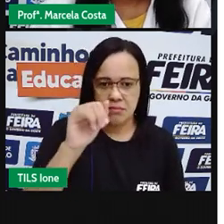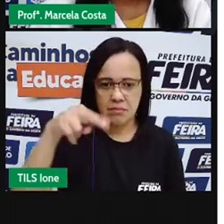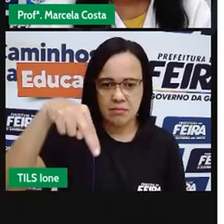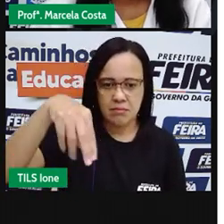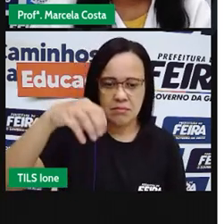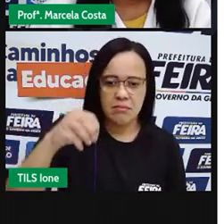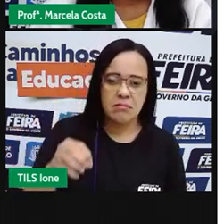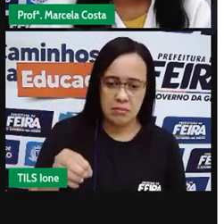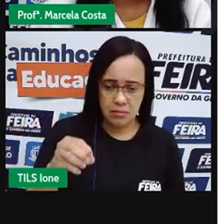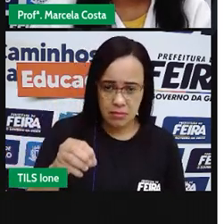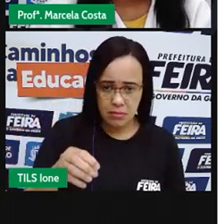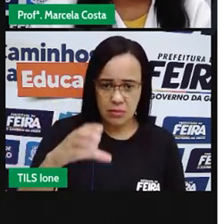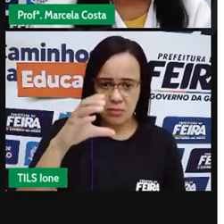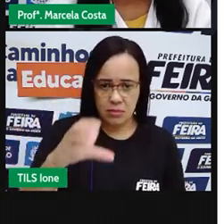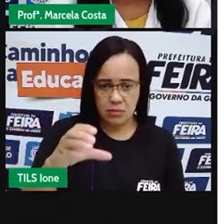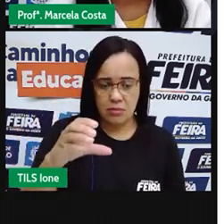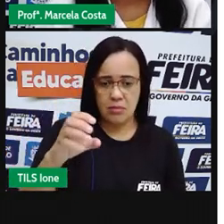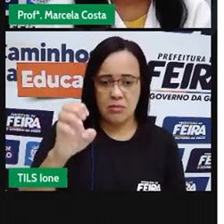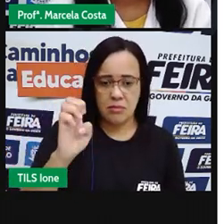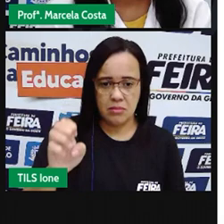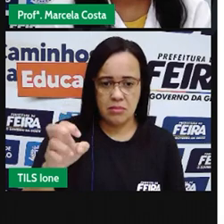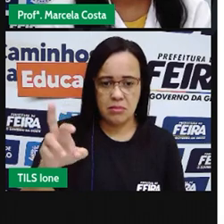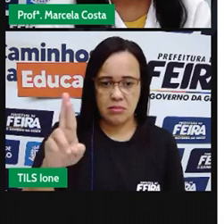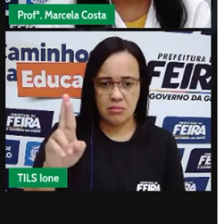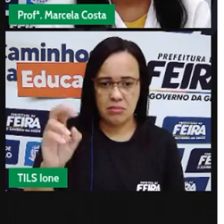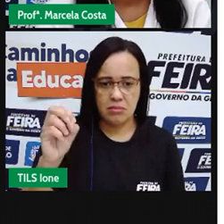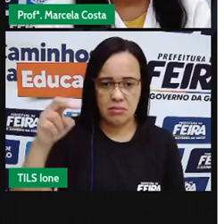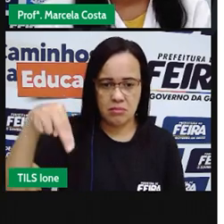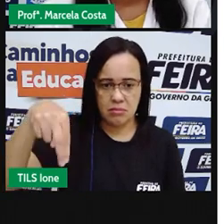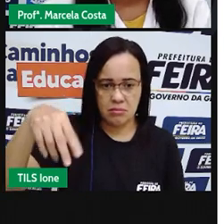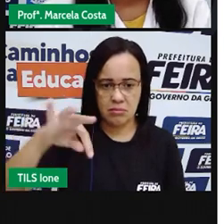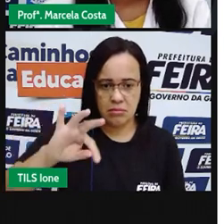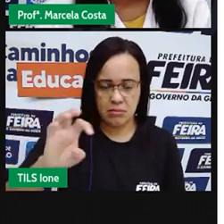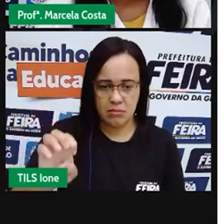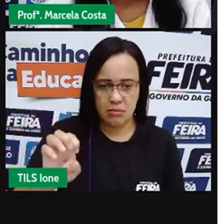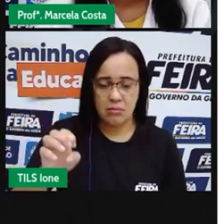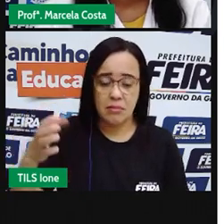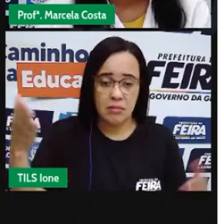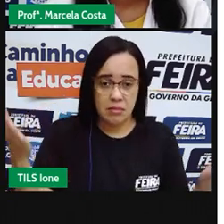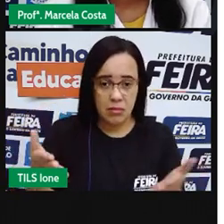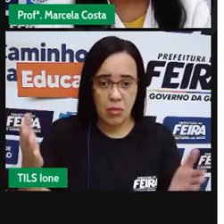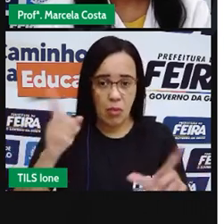Agora, vamos ver um animal que começa com a letra C.